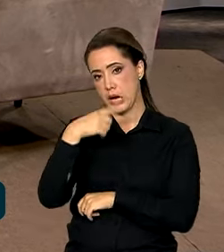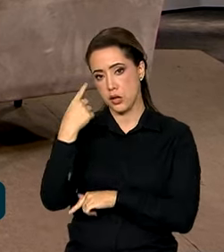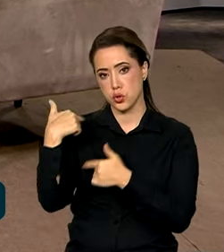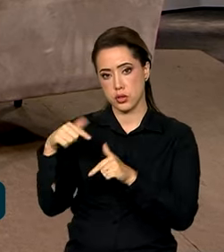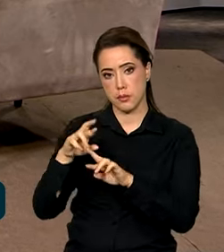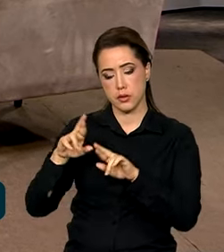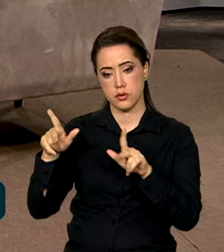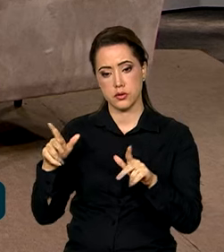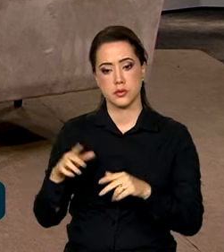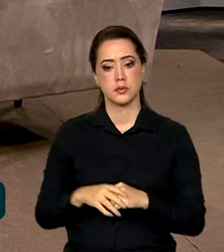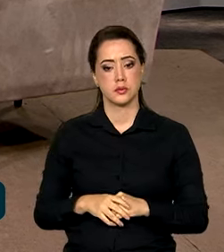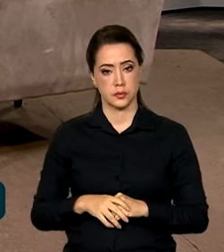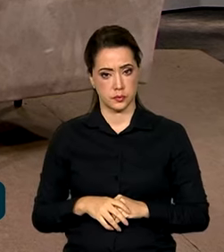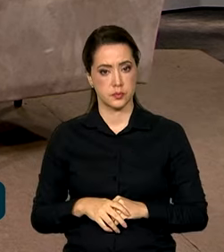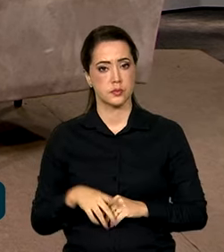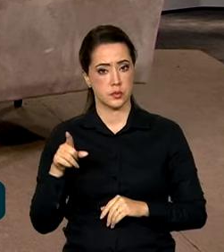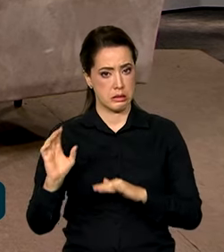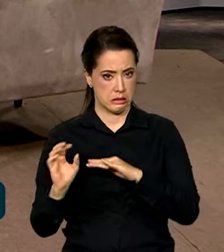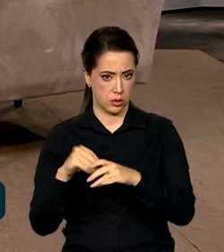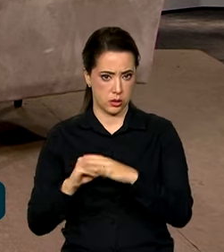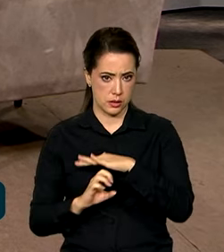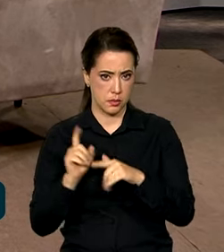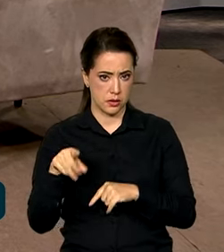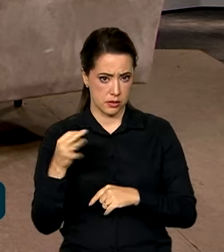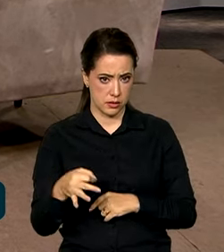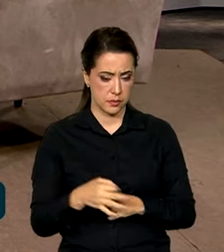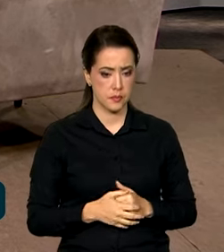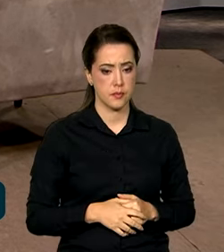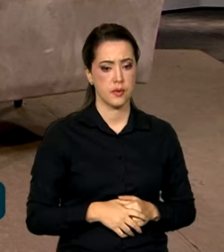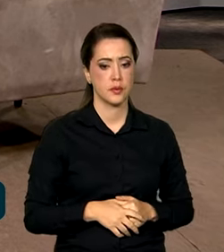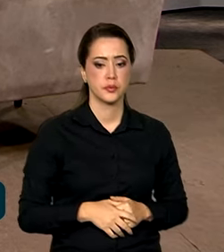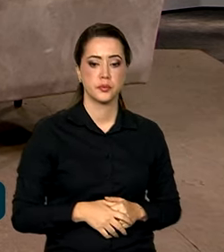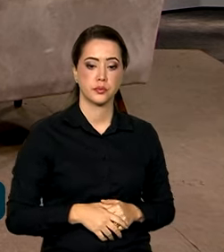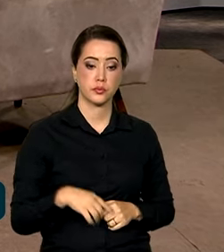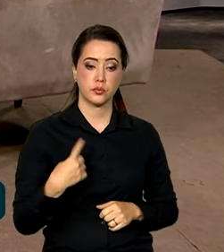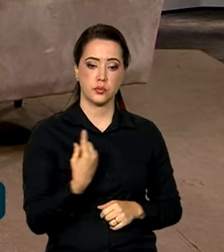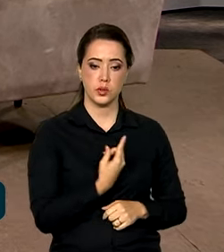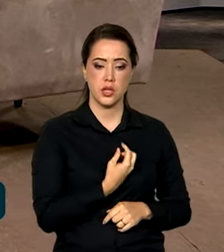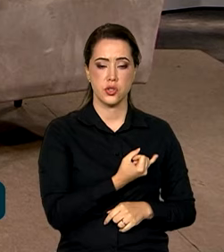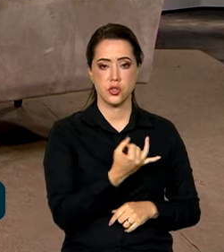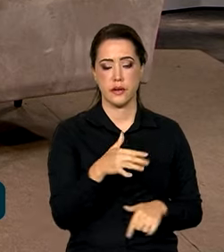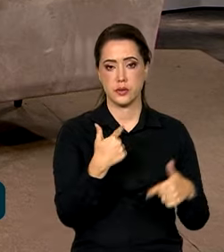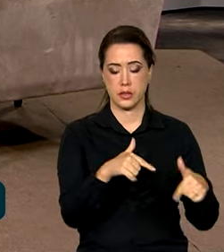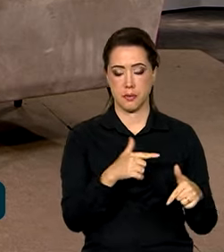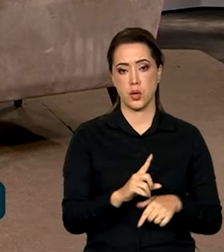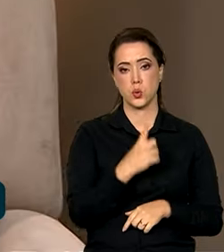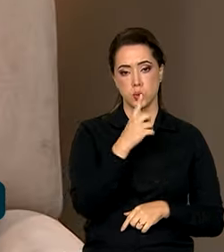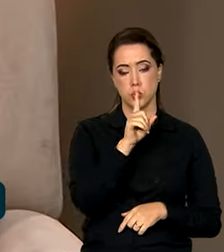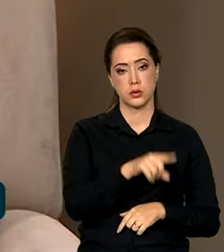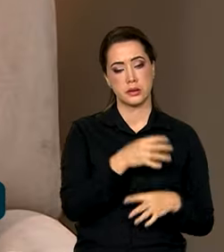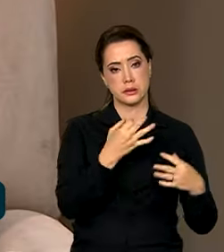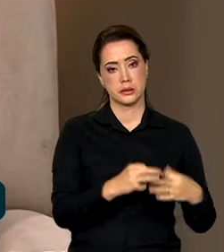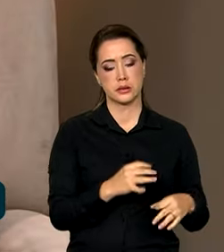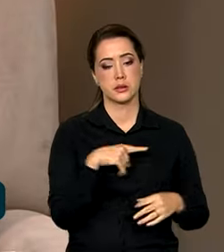de trabalho da mulher nas empresas, é isso? A gente está com várias iniciativas. Uma delas é exatamente